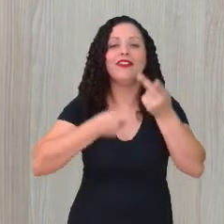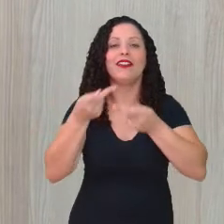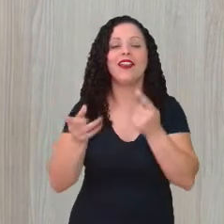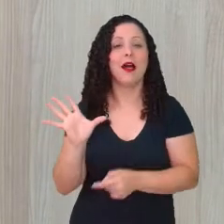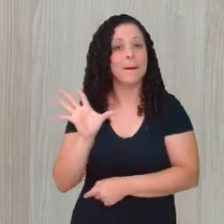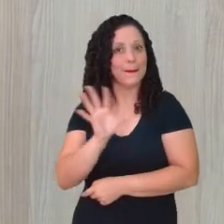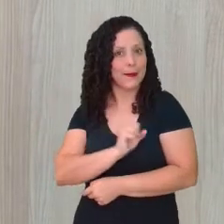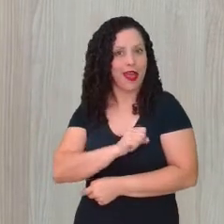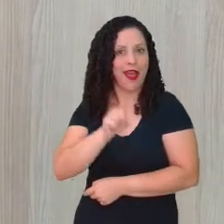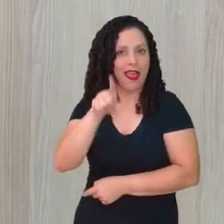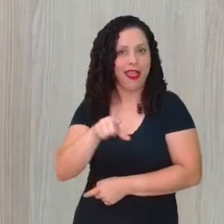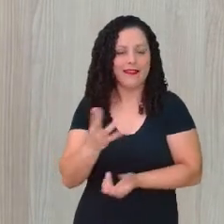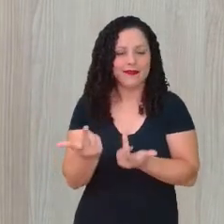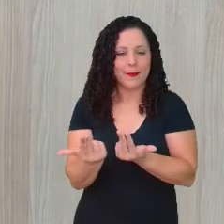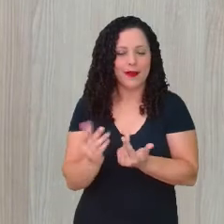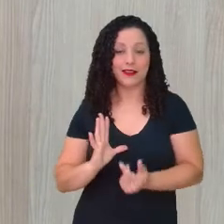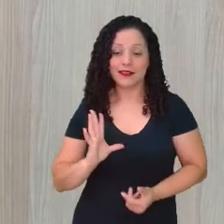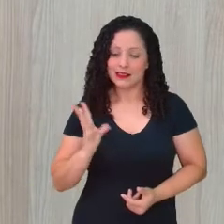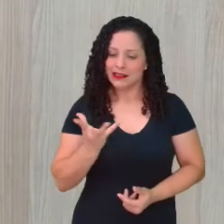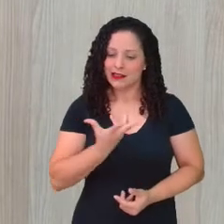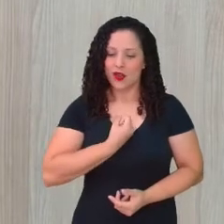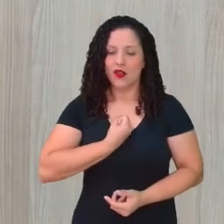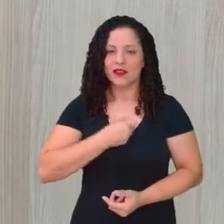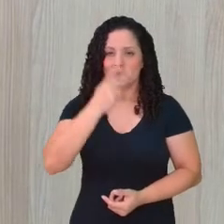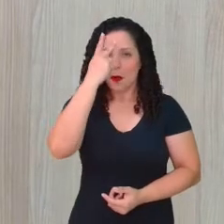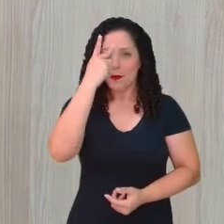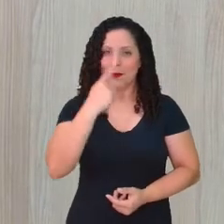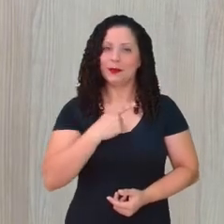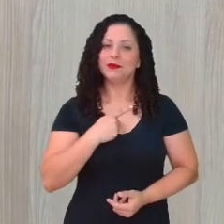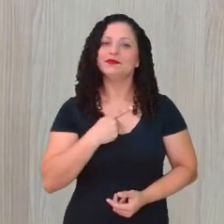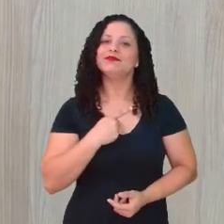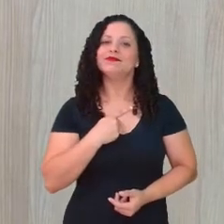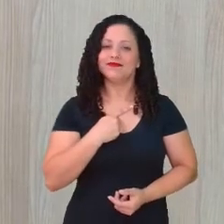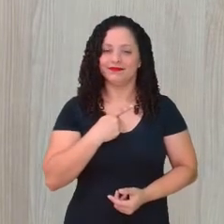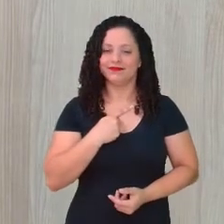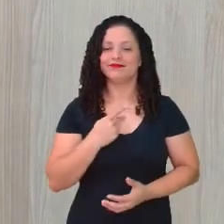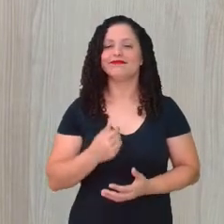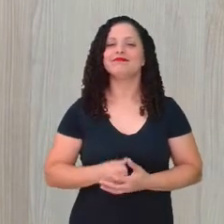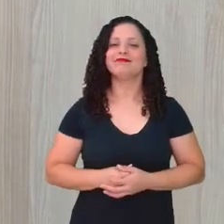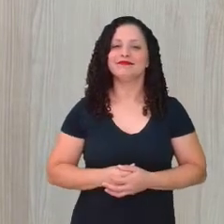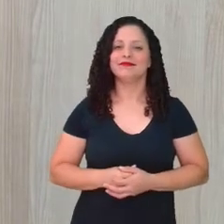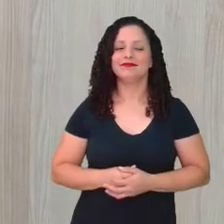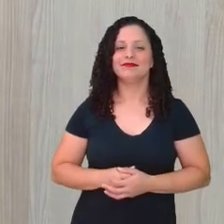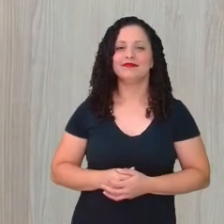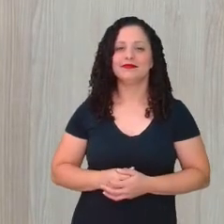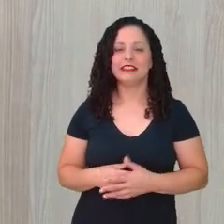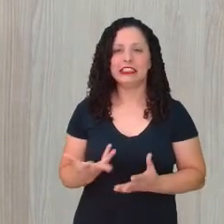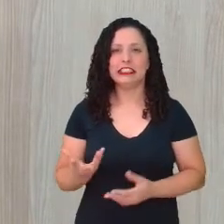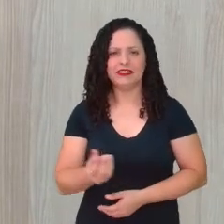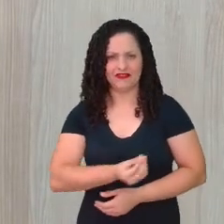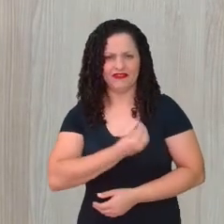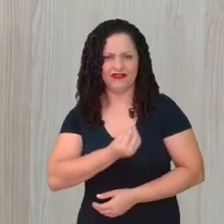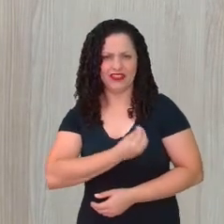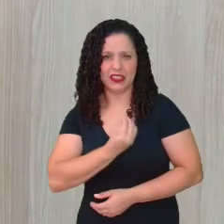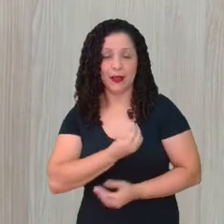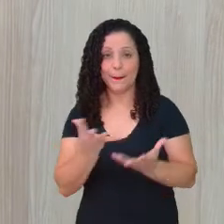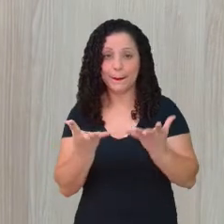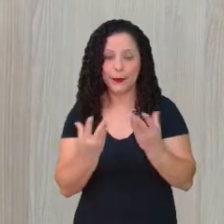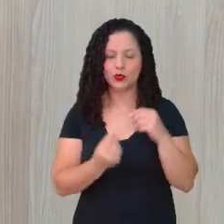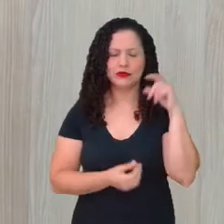é a única salvação individual. Então, vezes, a gente anda vivendo em tempos muito